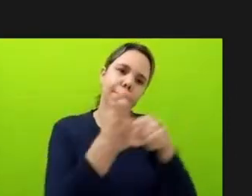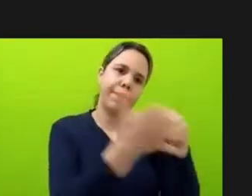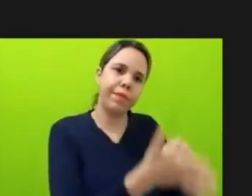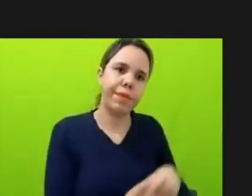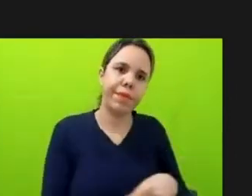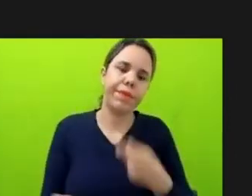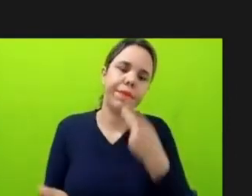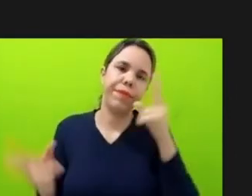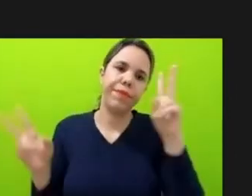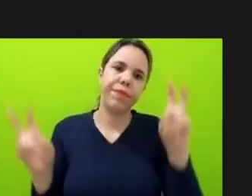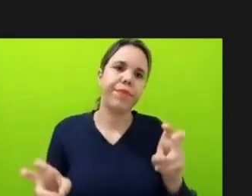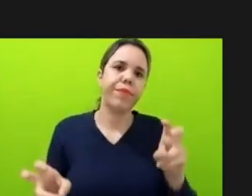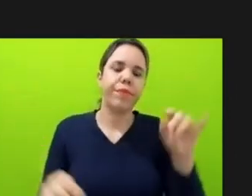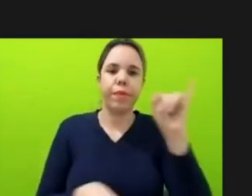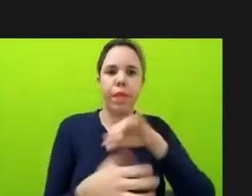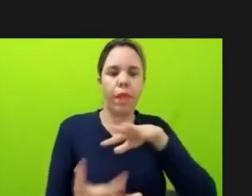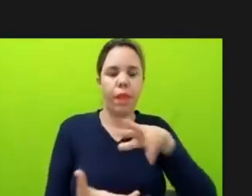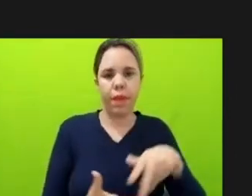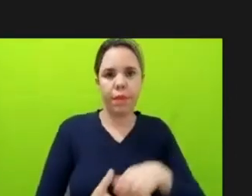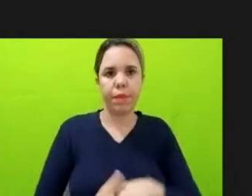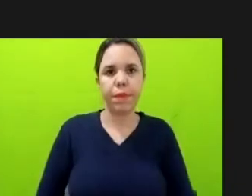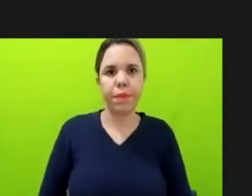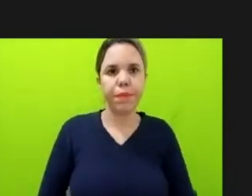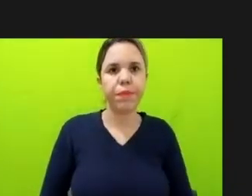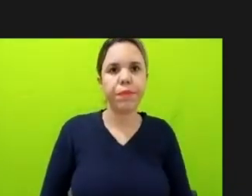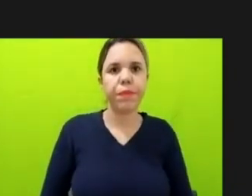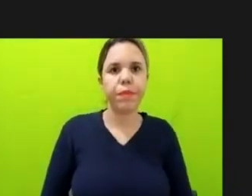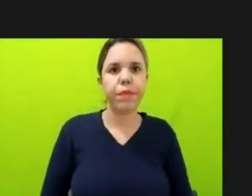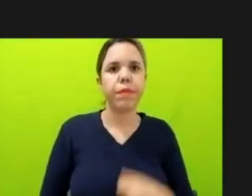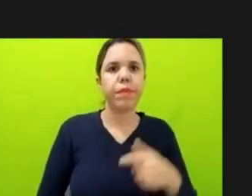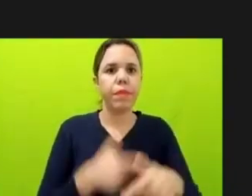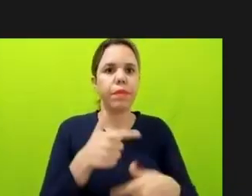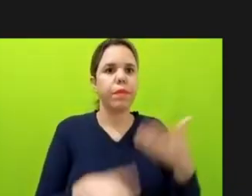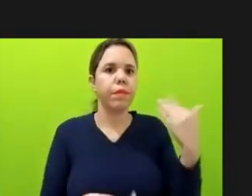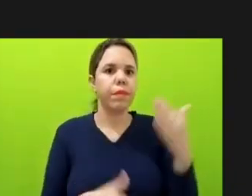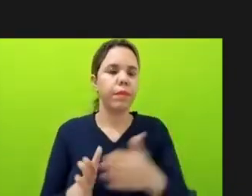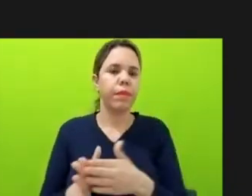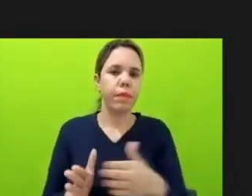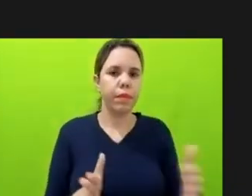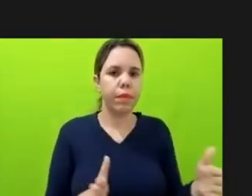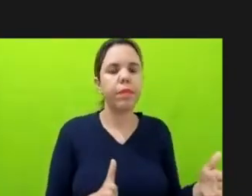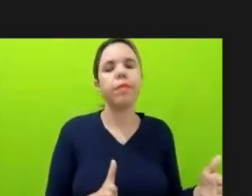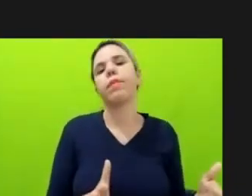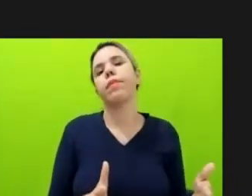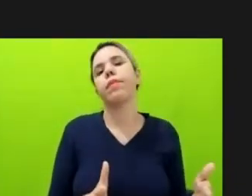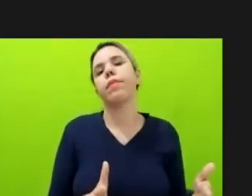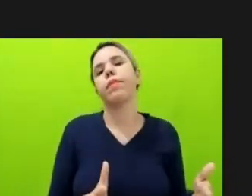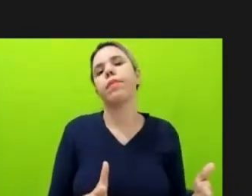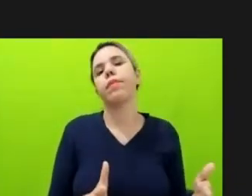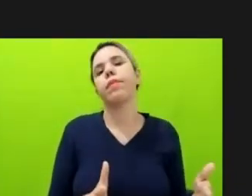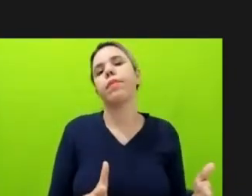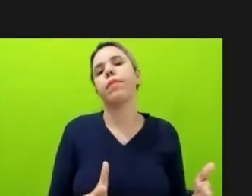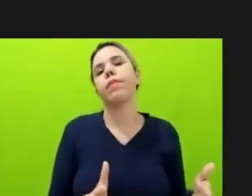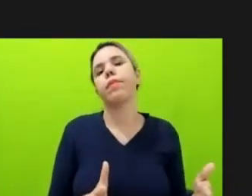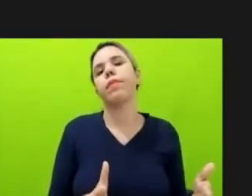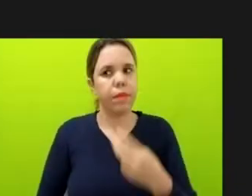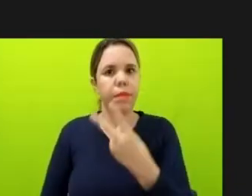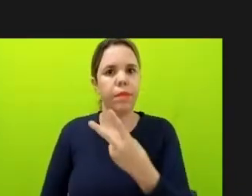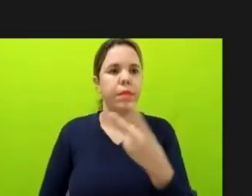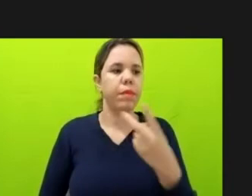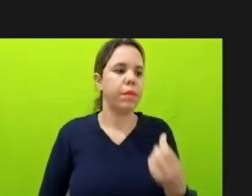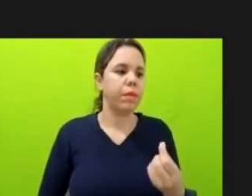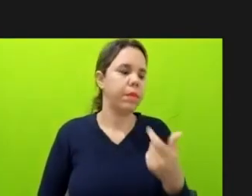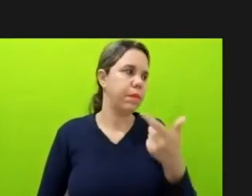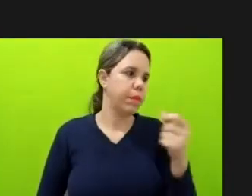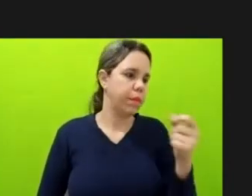internacionais, eu trabalhei por um tempo também, acho que em 2020, na assessoria